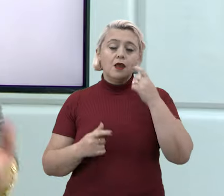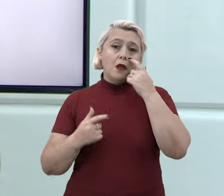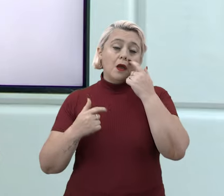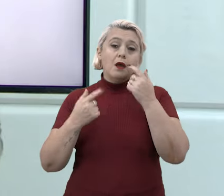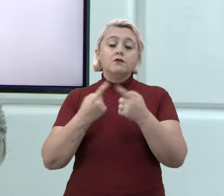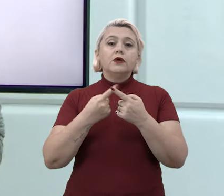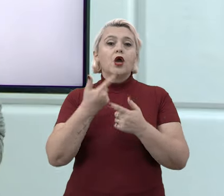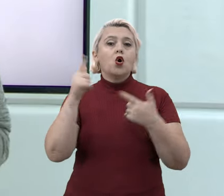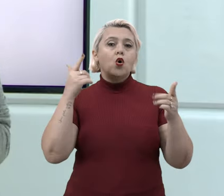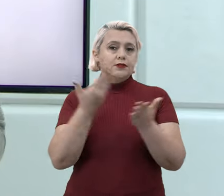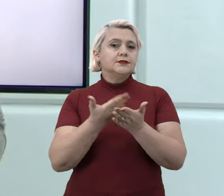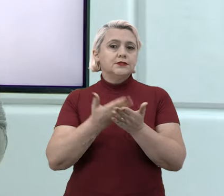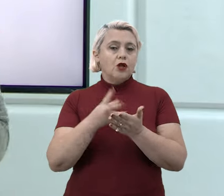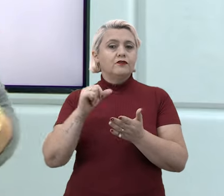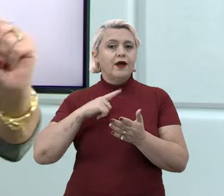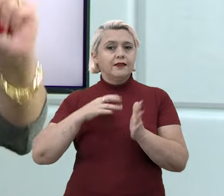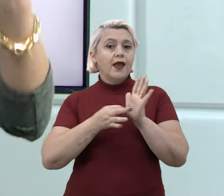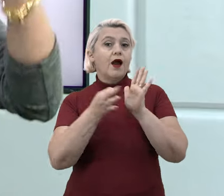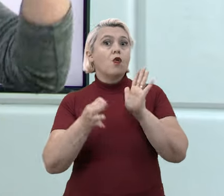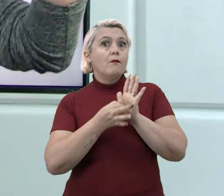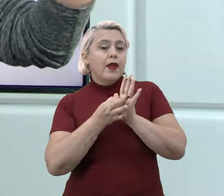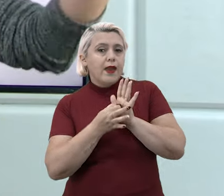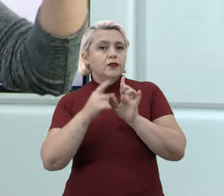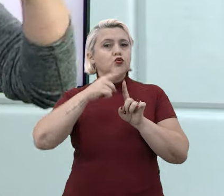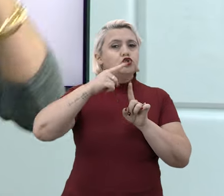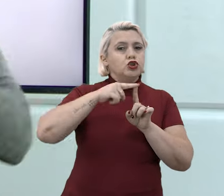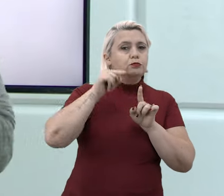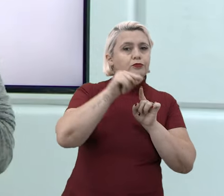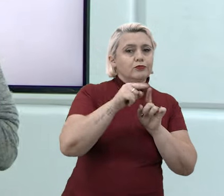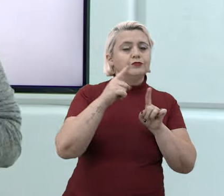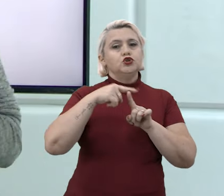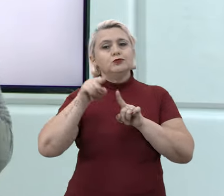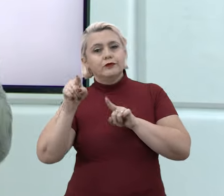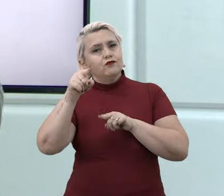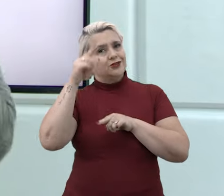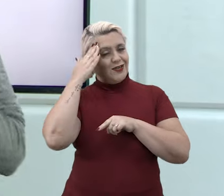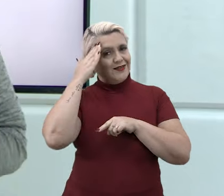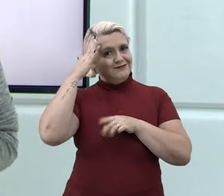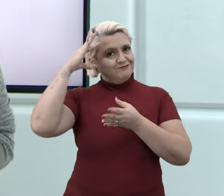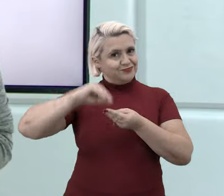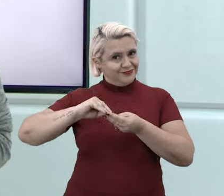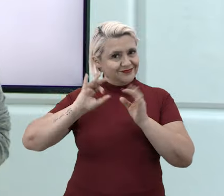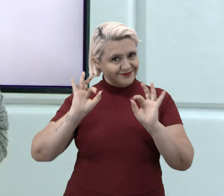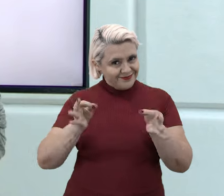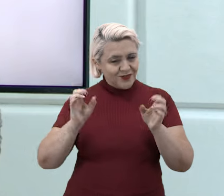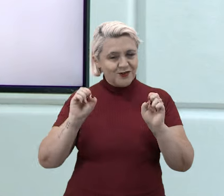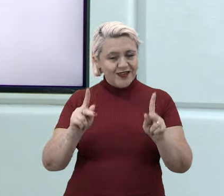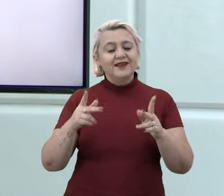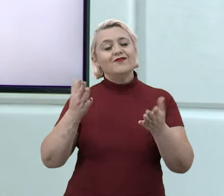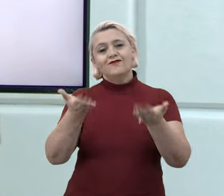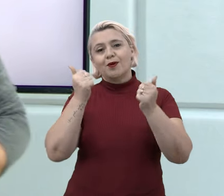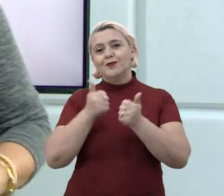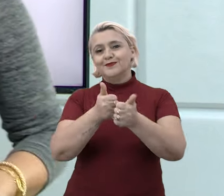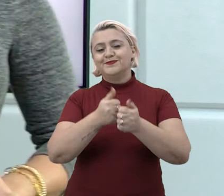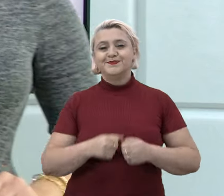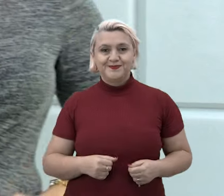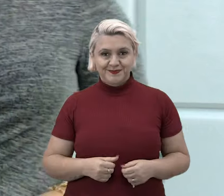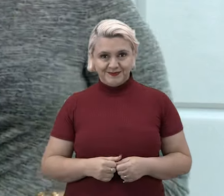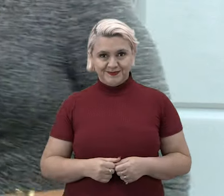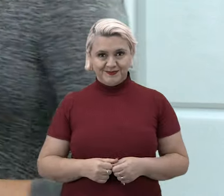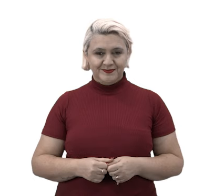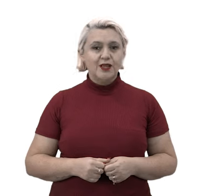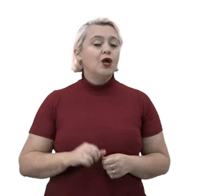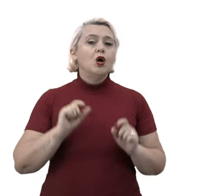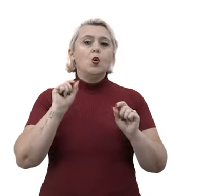porque em outras aulas eu vou falar, olha, isso é um argumento desse tipo, daquele tipo, aí você já sabe o que é, tá bom? Então, segue comigo.